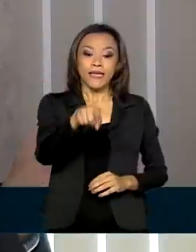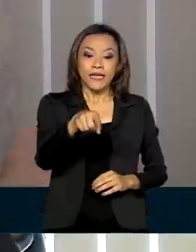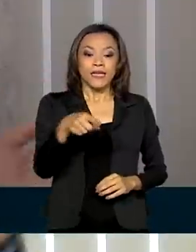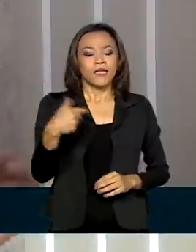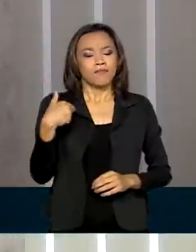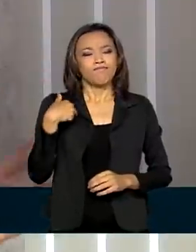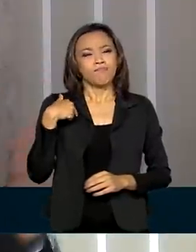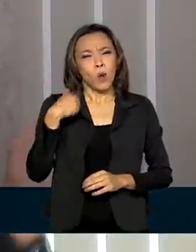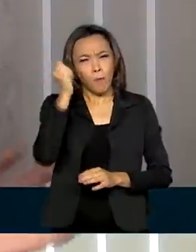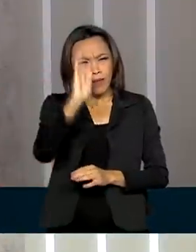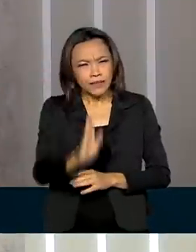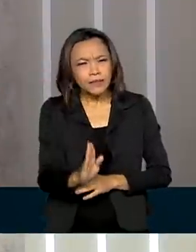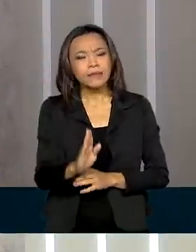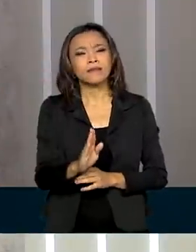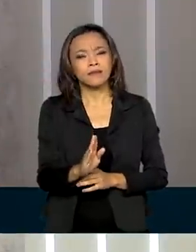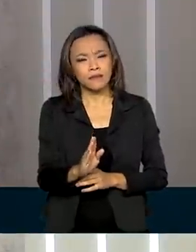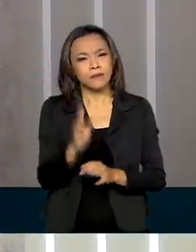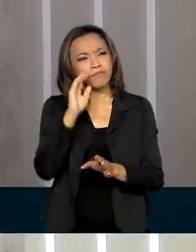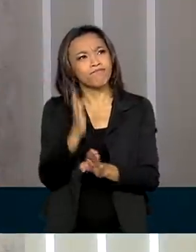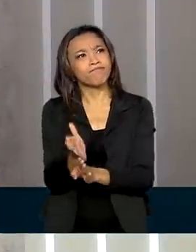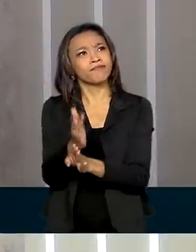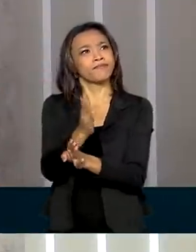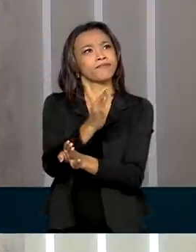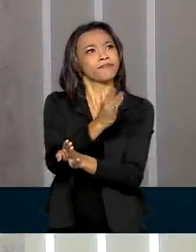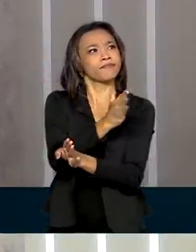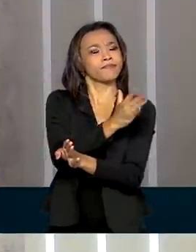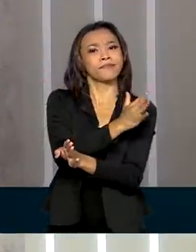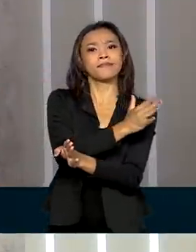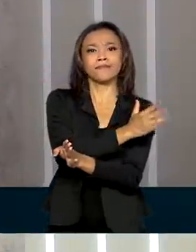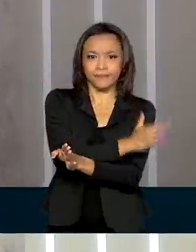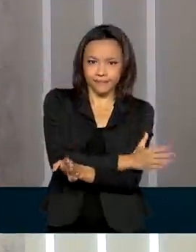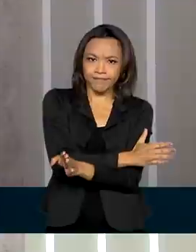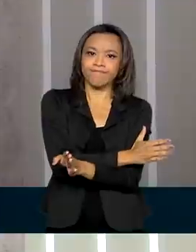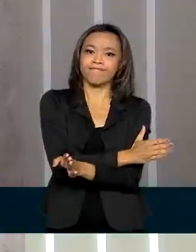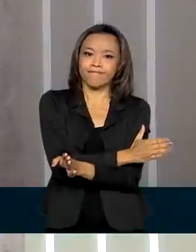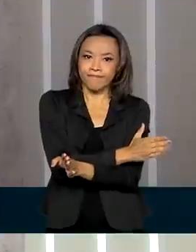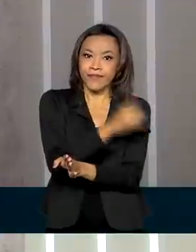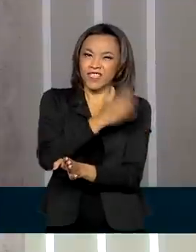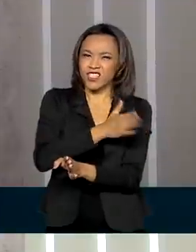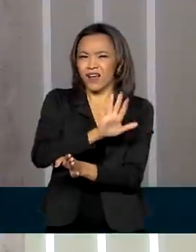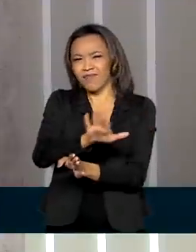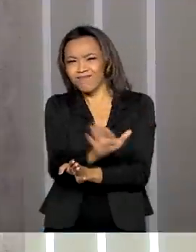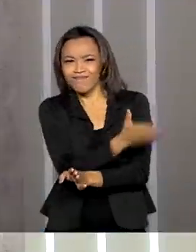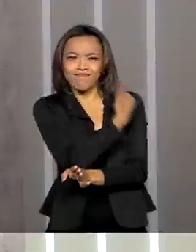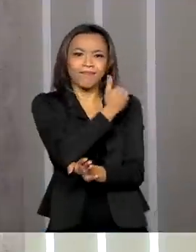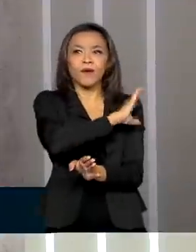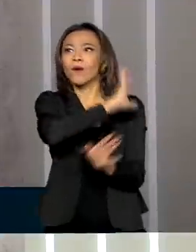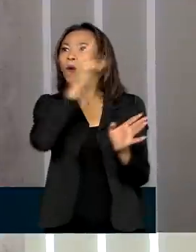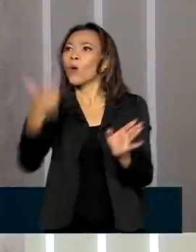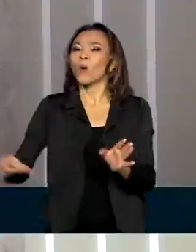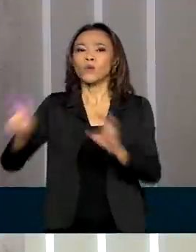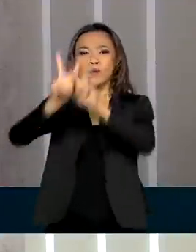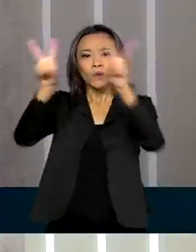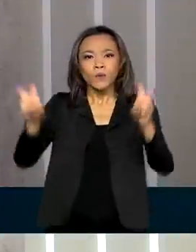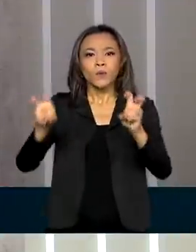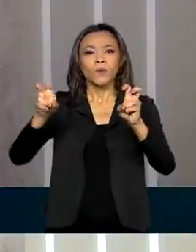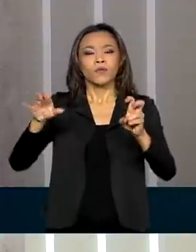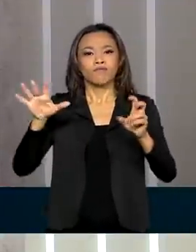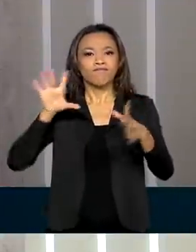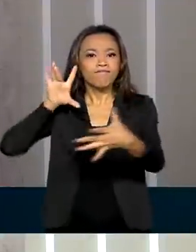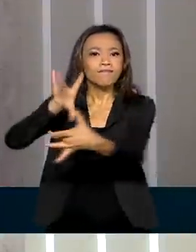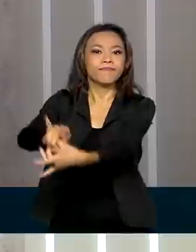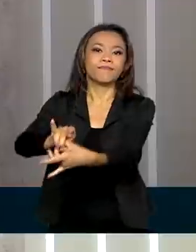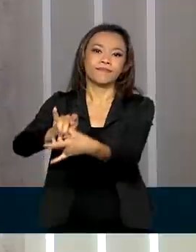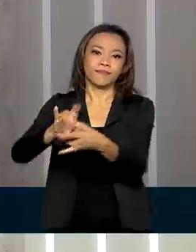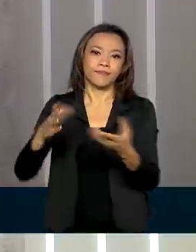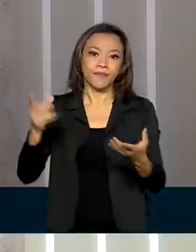visão anterior, que já está ultrapassada, e adotando uma visão mais moderna voltada